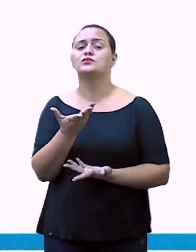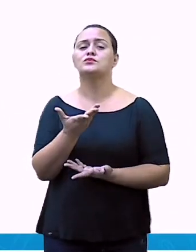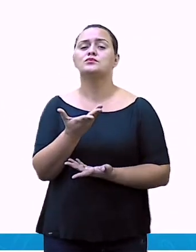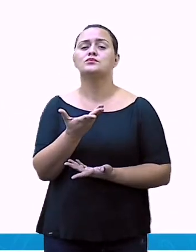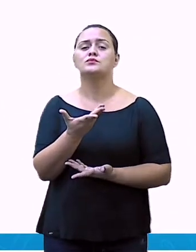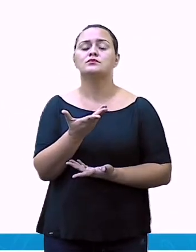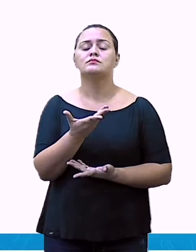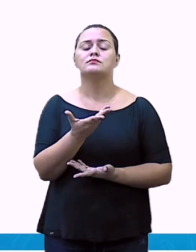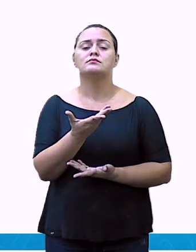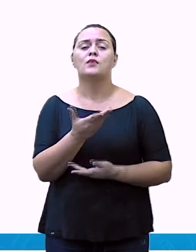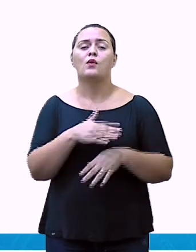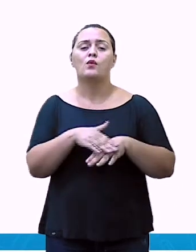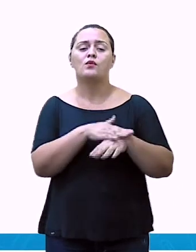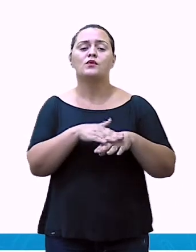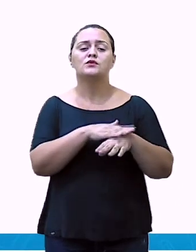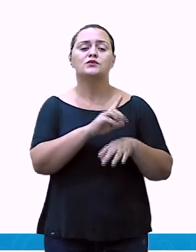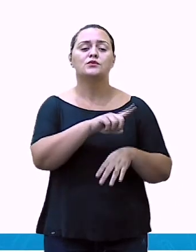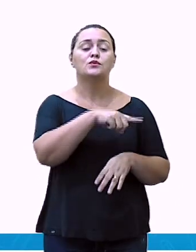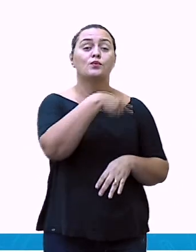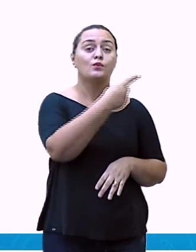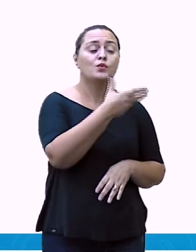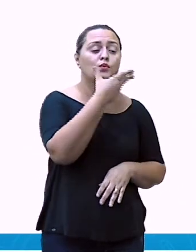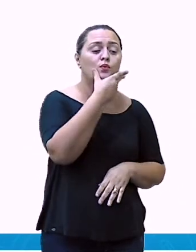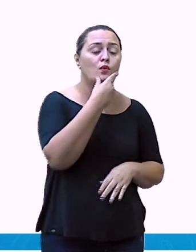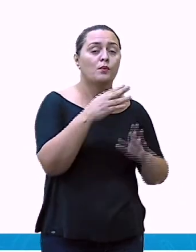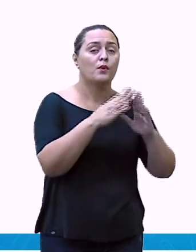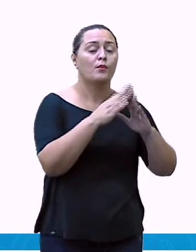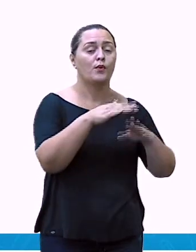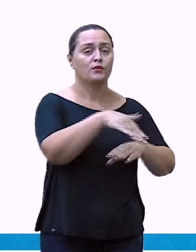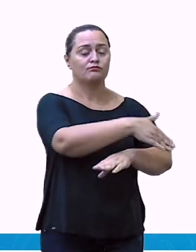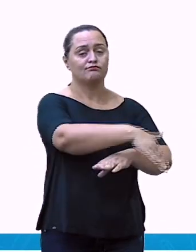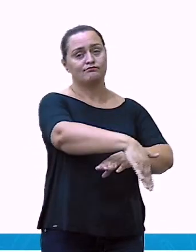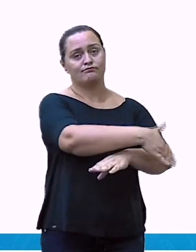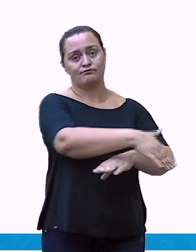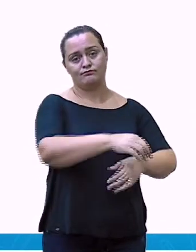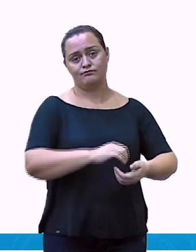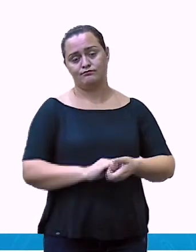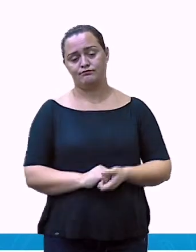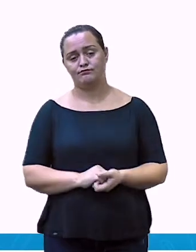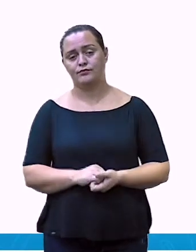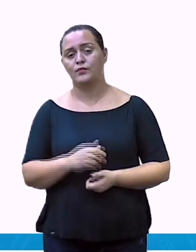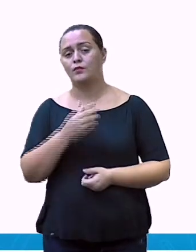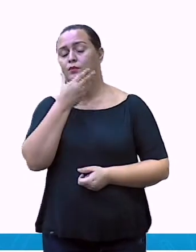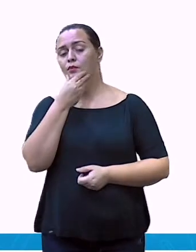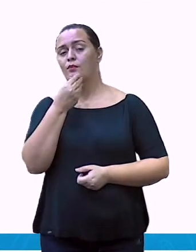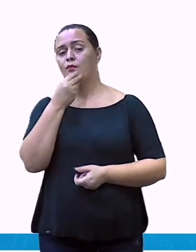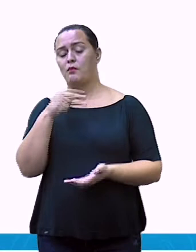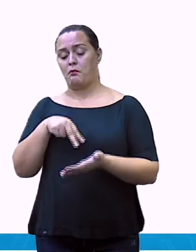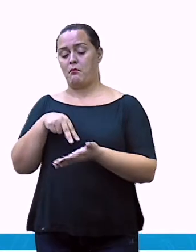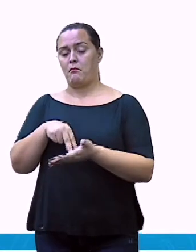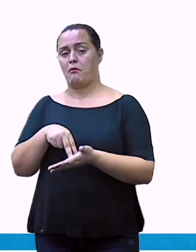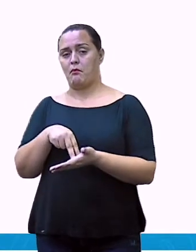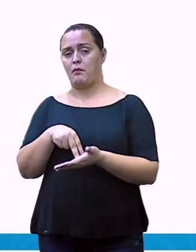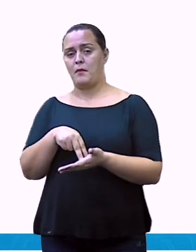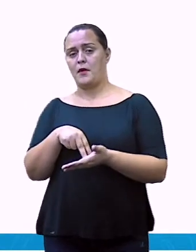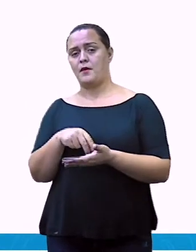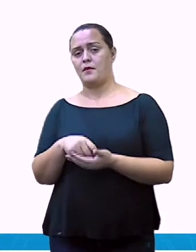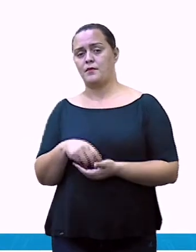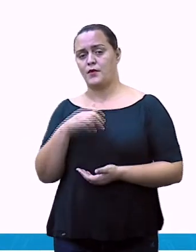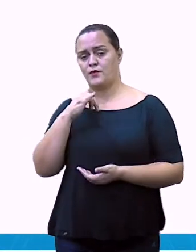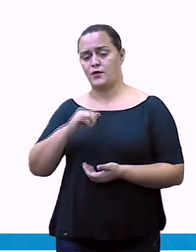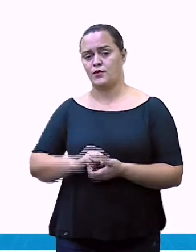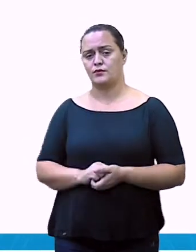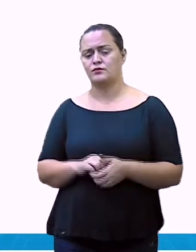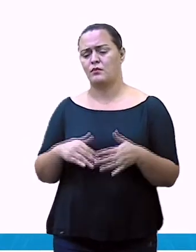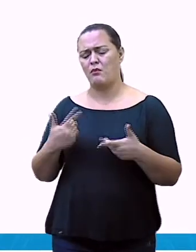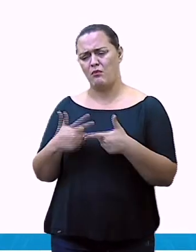que mora na rua, ali na calçada, sentado na calçada. Vamos ver esse diálogo? Devido